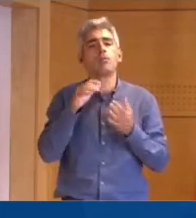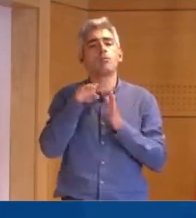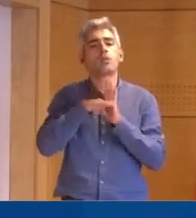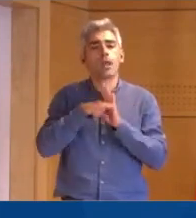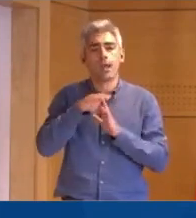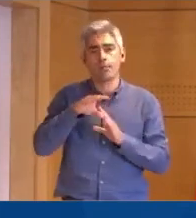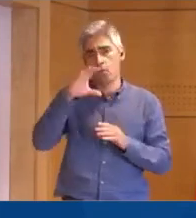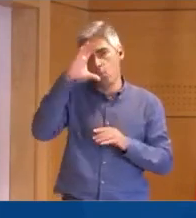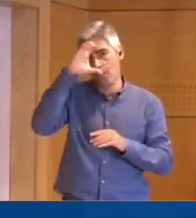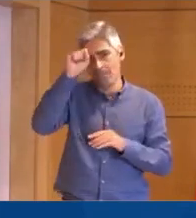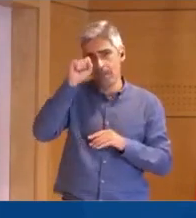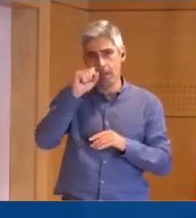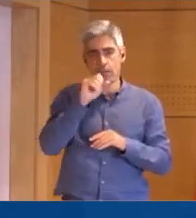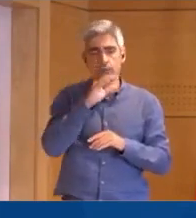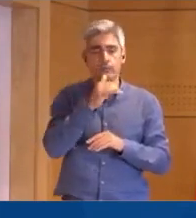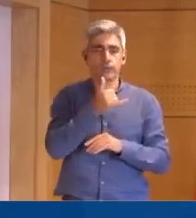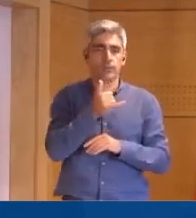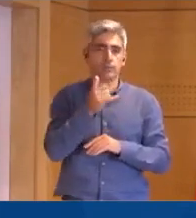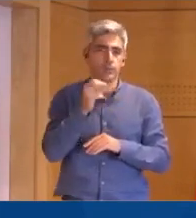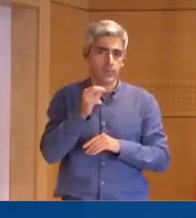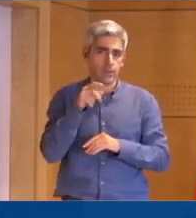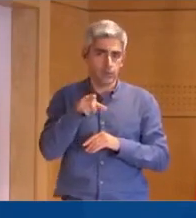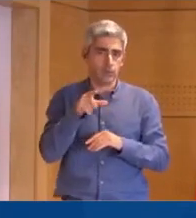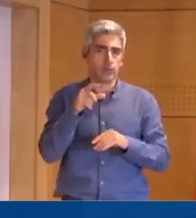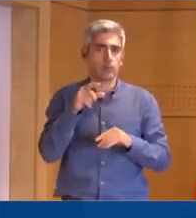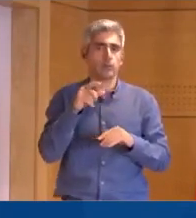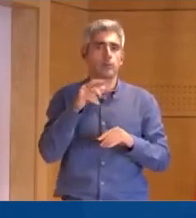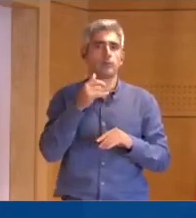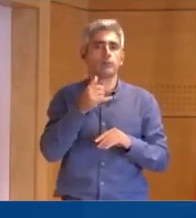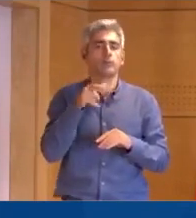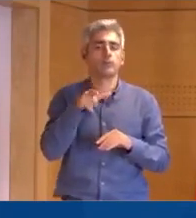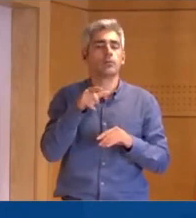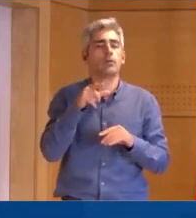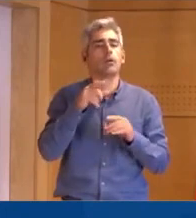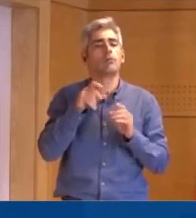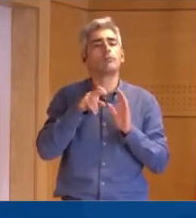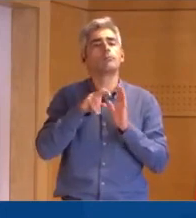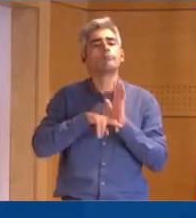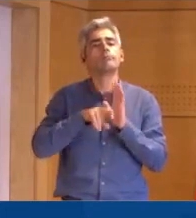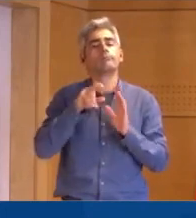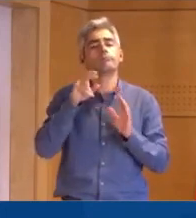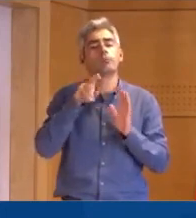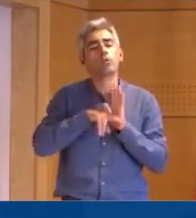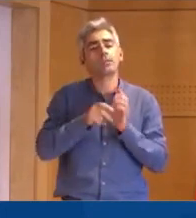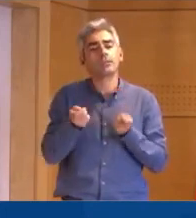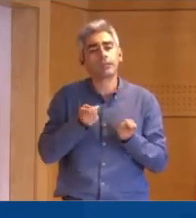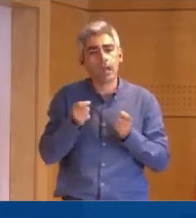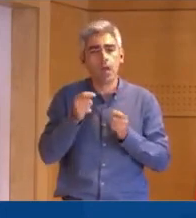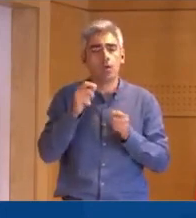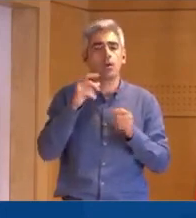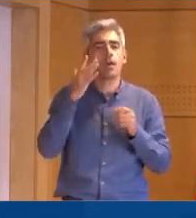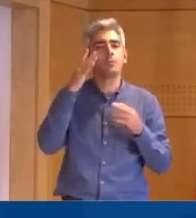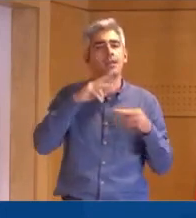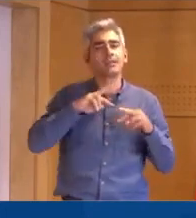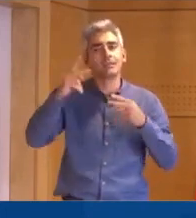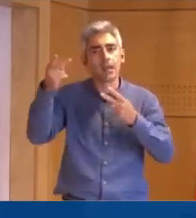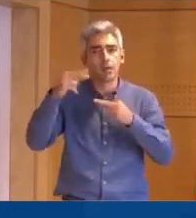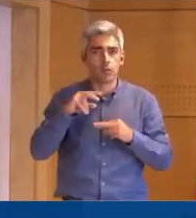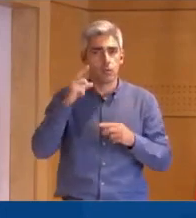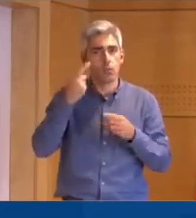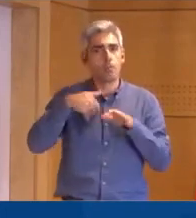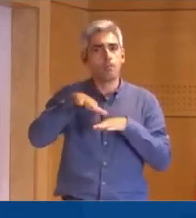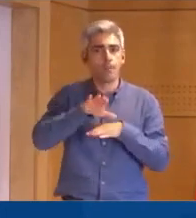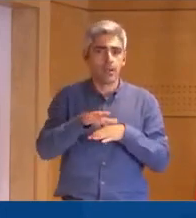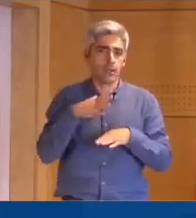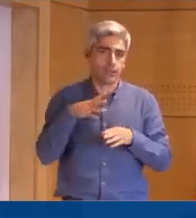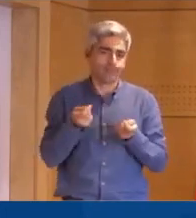esta alteração estabelece procedimentos que permitem atrair uma imigração regulada e integrada, constituindo um primeiro passo para alcançar os objetivos